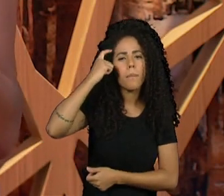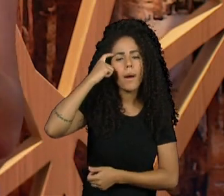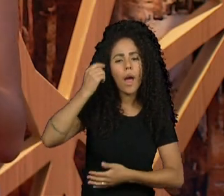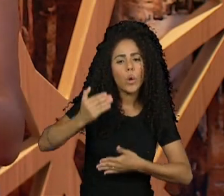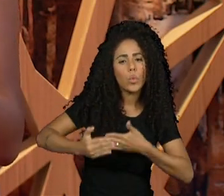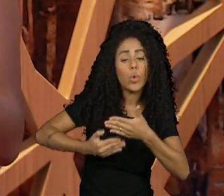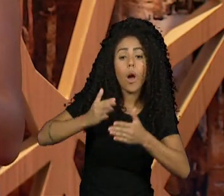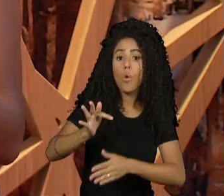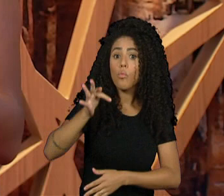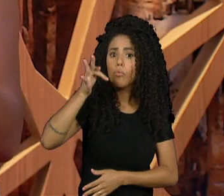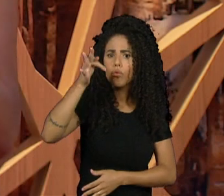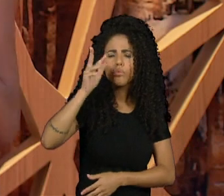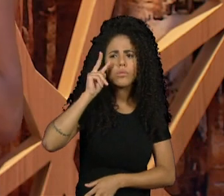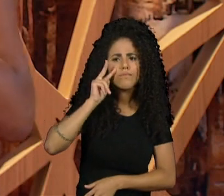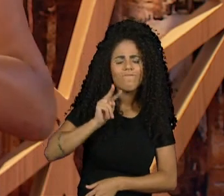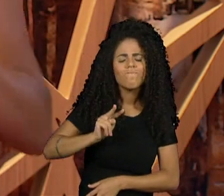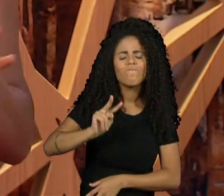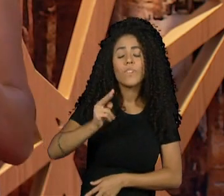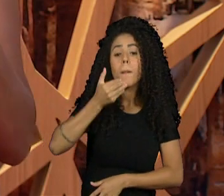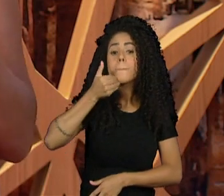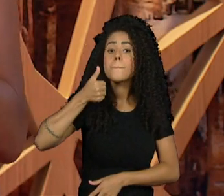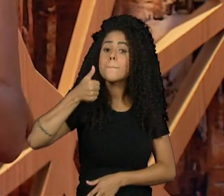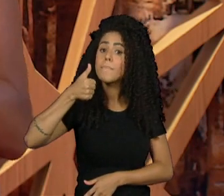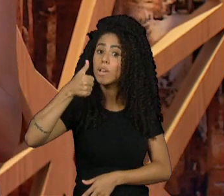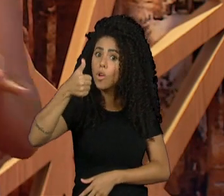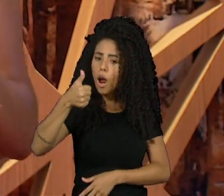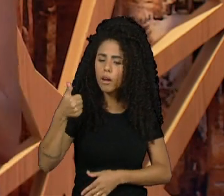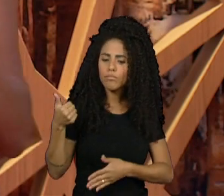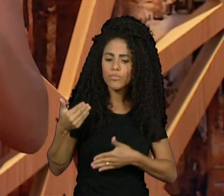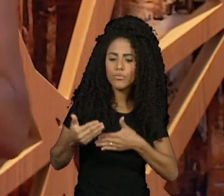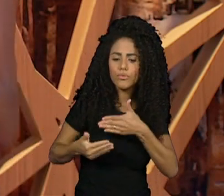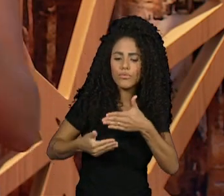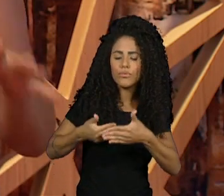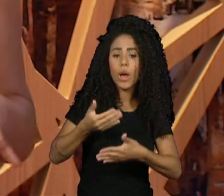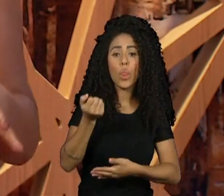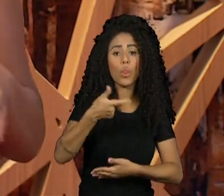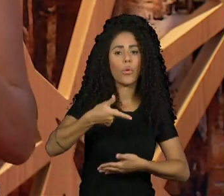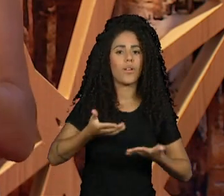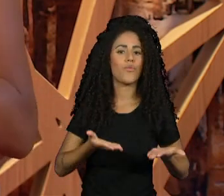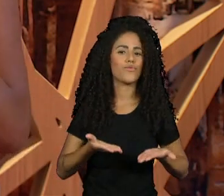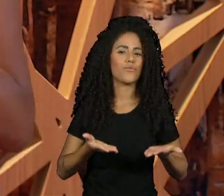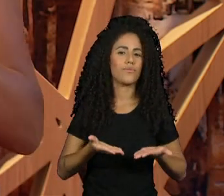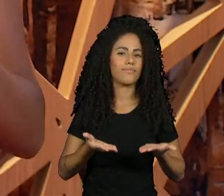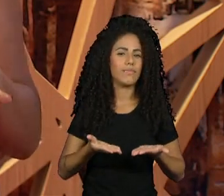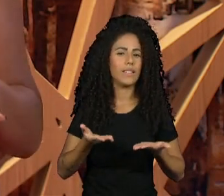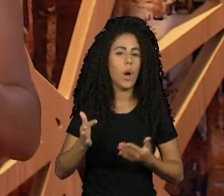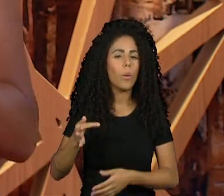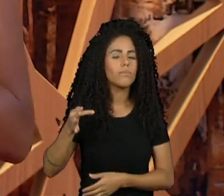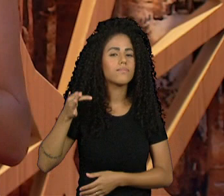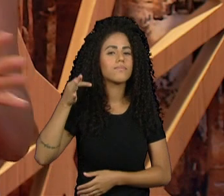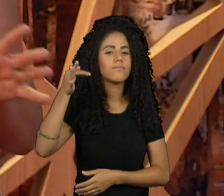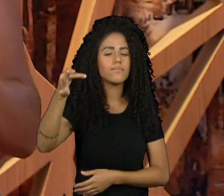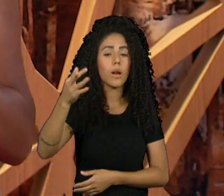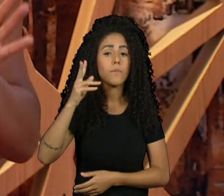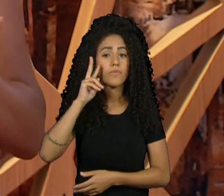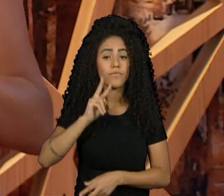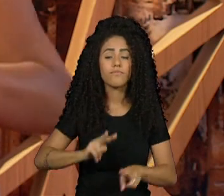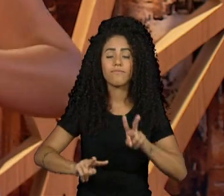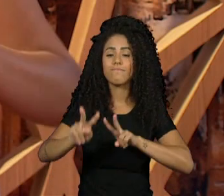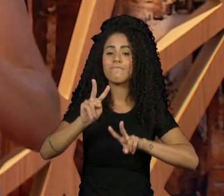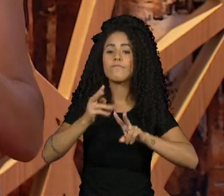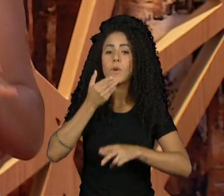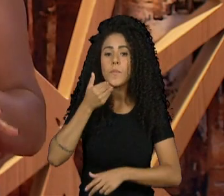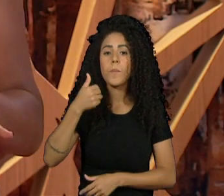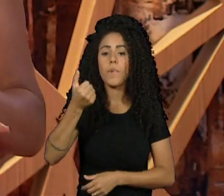um futuro completamente diferente desse que a gente está vivendo, dessa realidade tenebrosa, principalmente nesses últimos